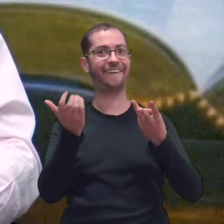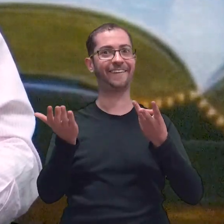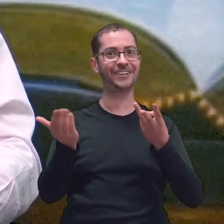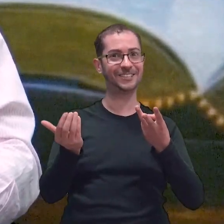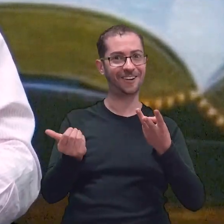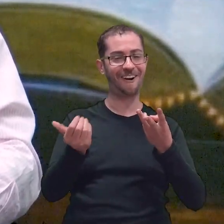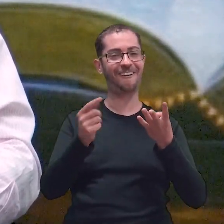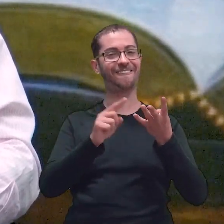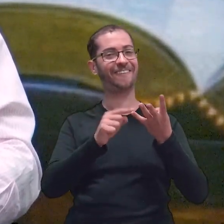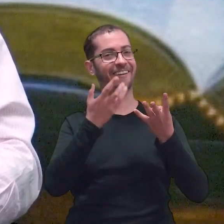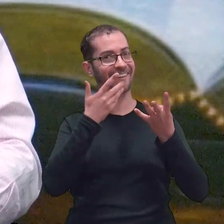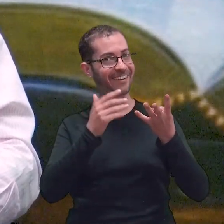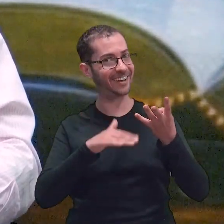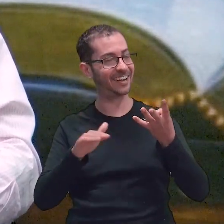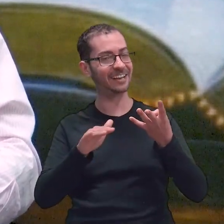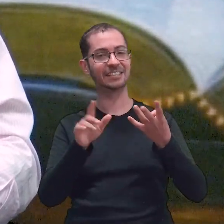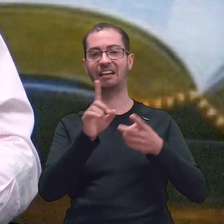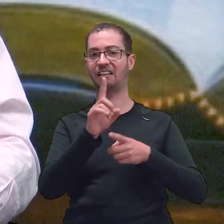anda.